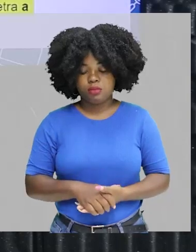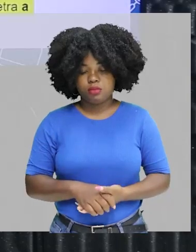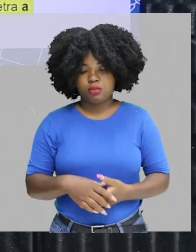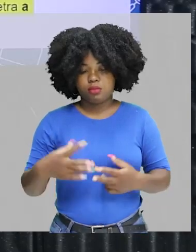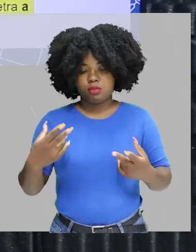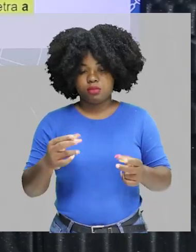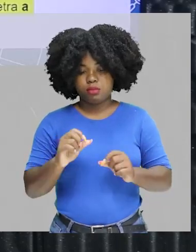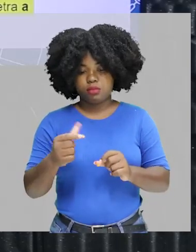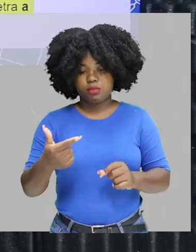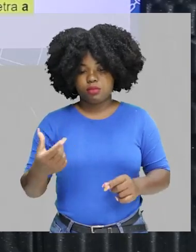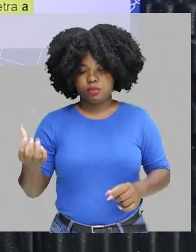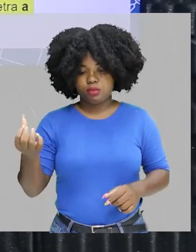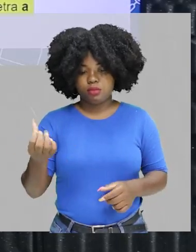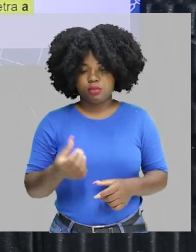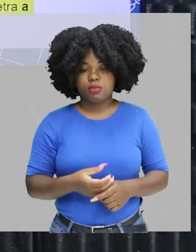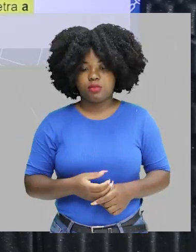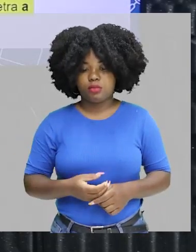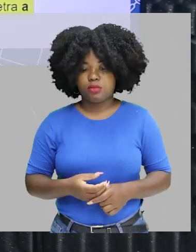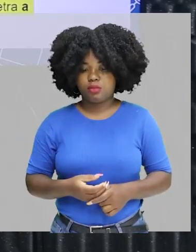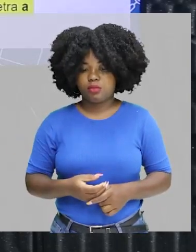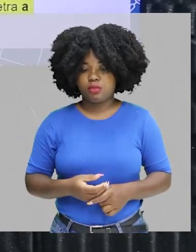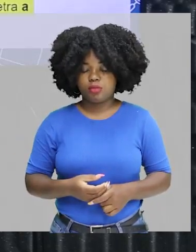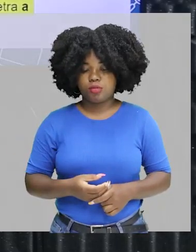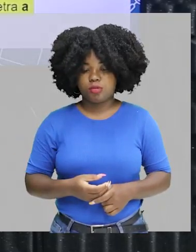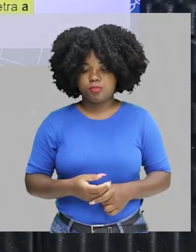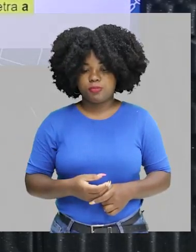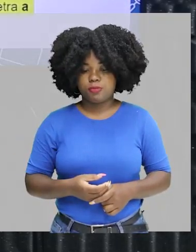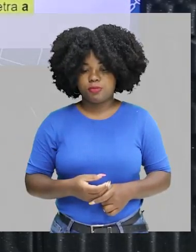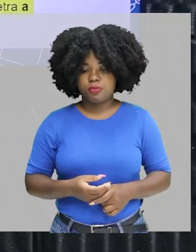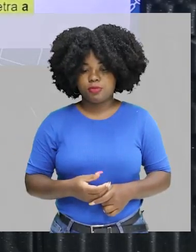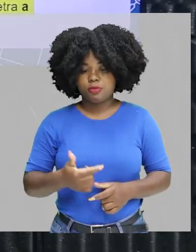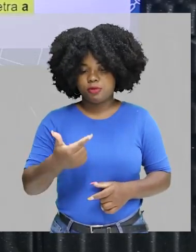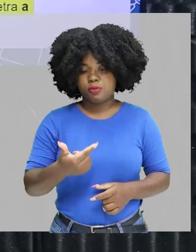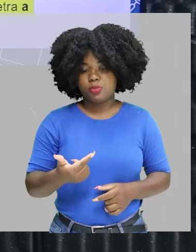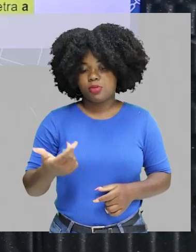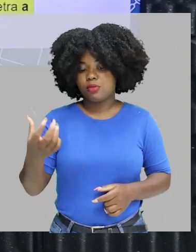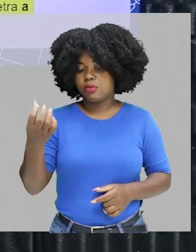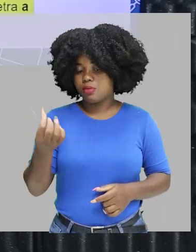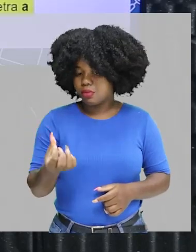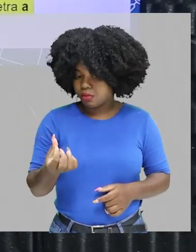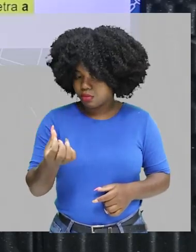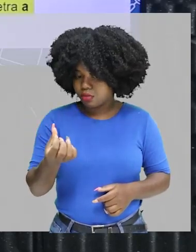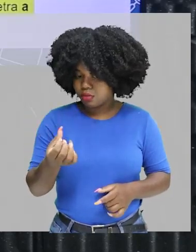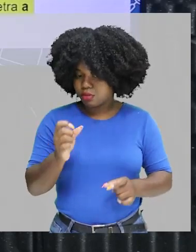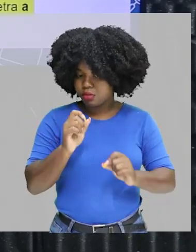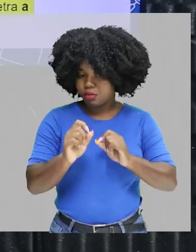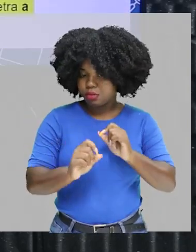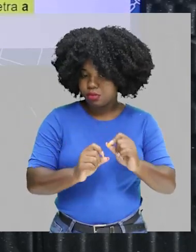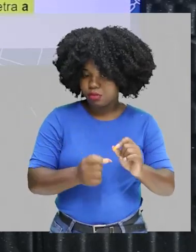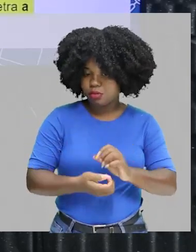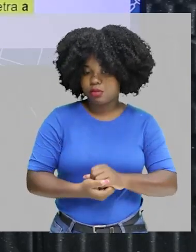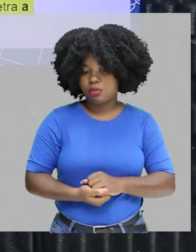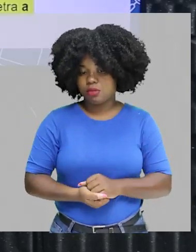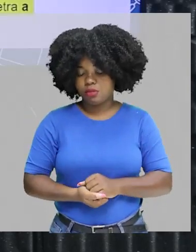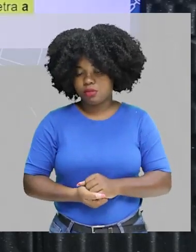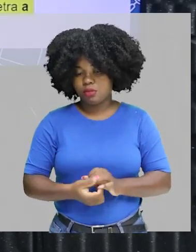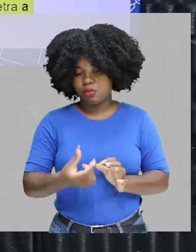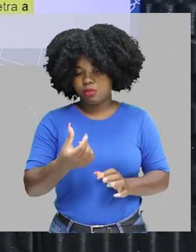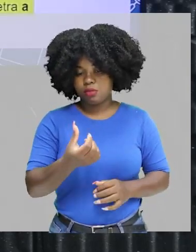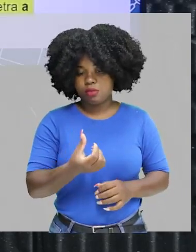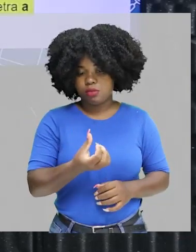vai ser igual a 2 elevado a 6. Turminha, 2 elevado a 6ª potência vai ser igual a